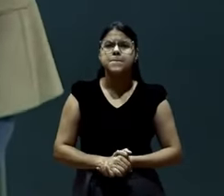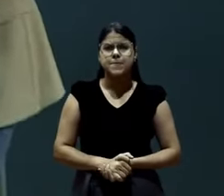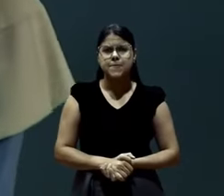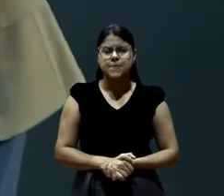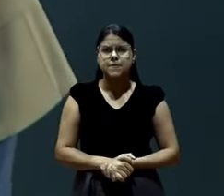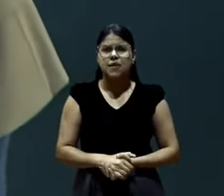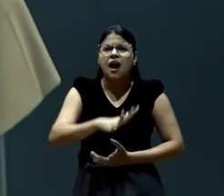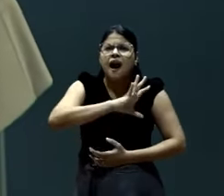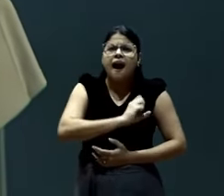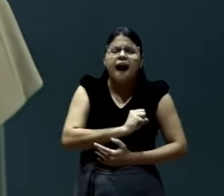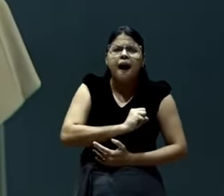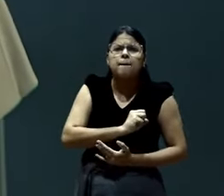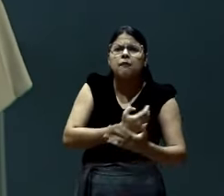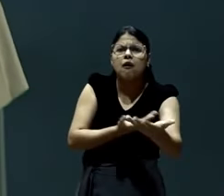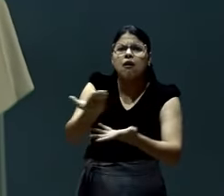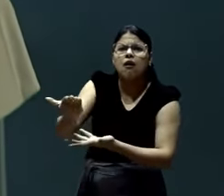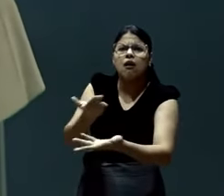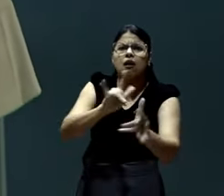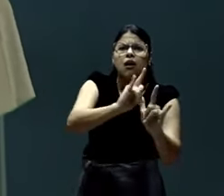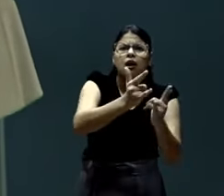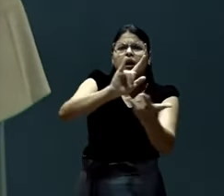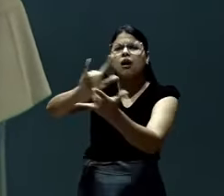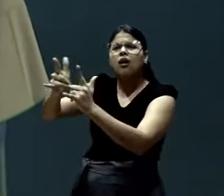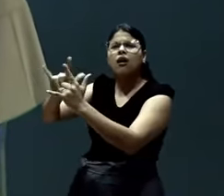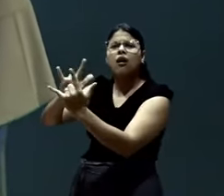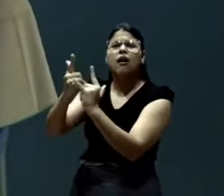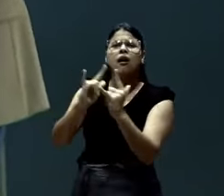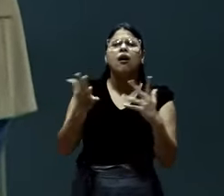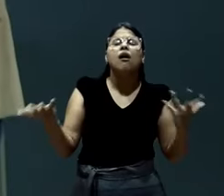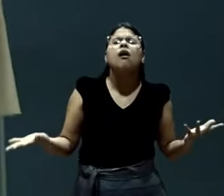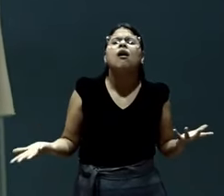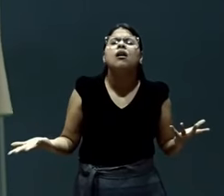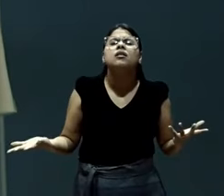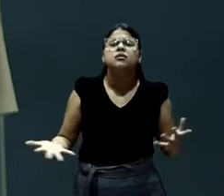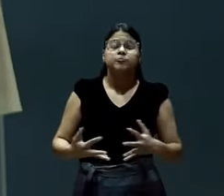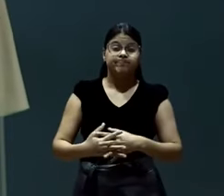Que amor é esse que nós estamos dizendo. Que nós estamos sustentando.